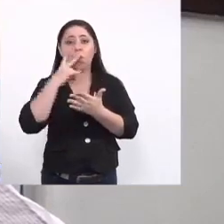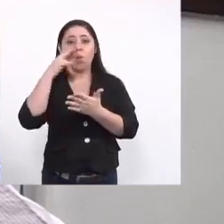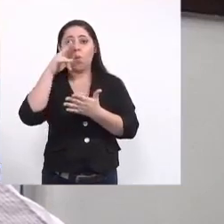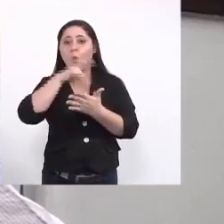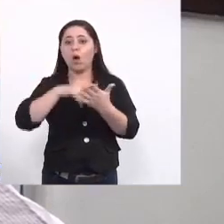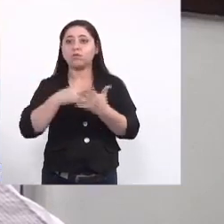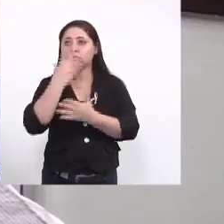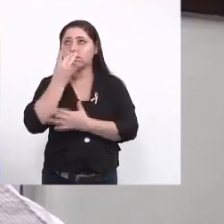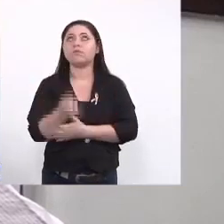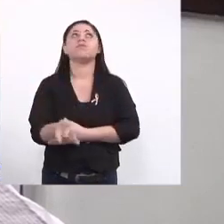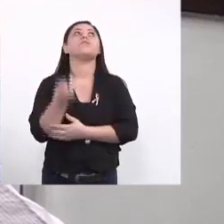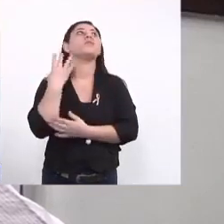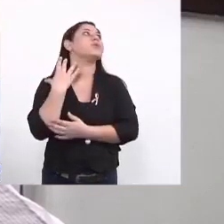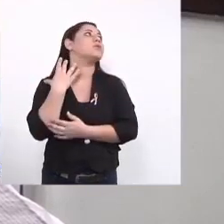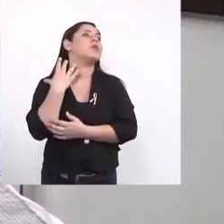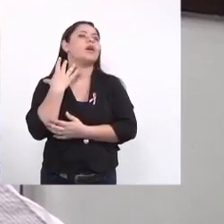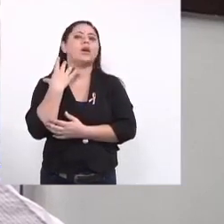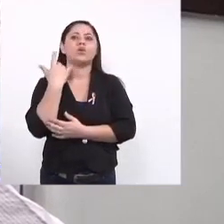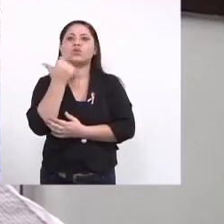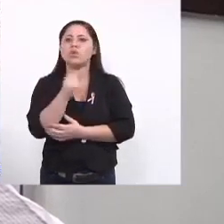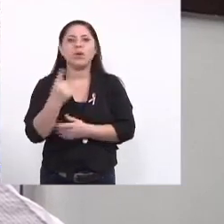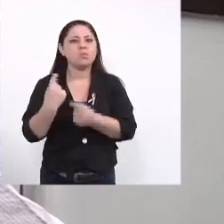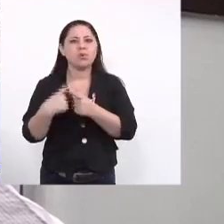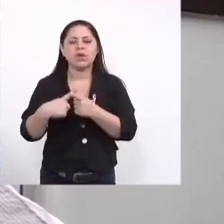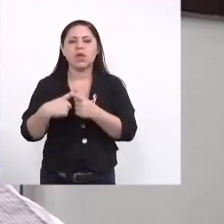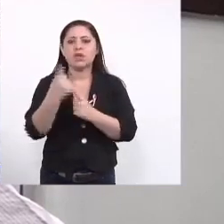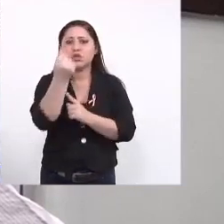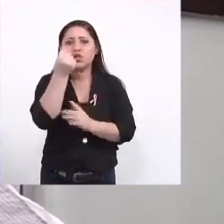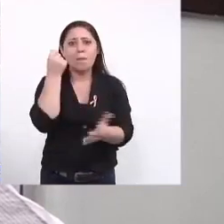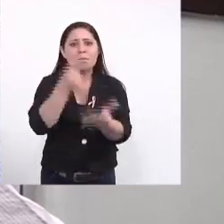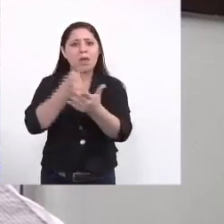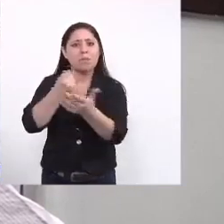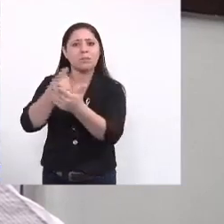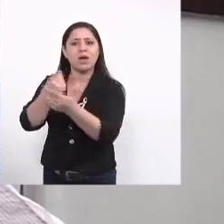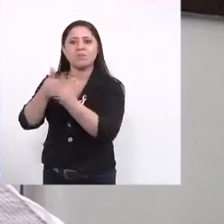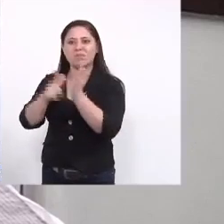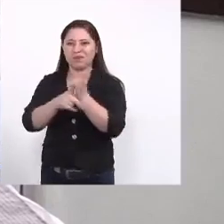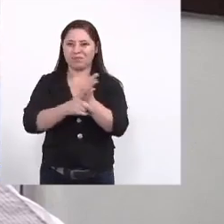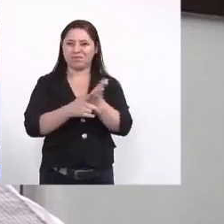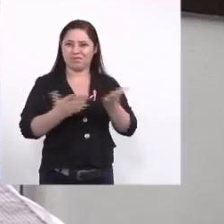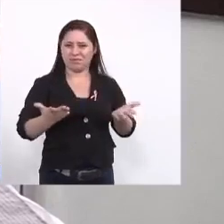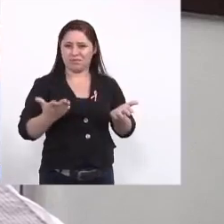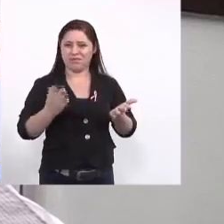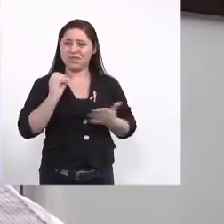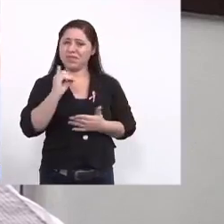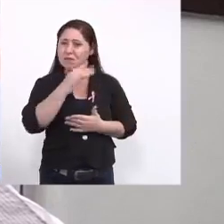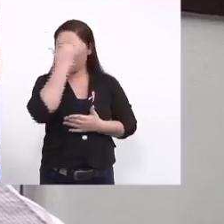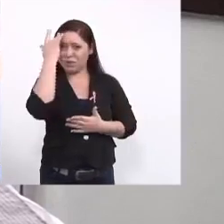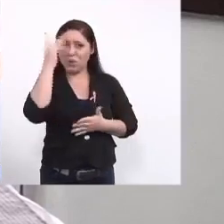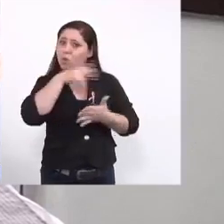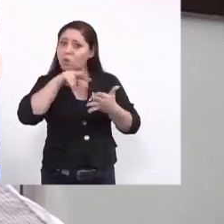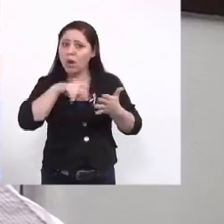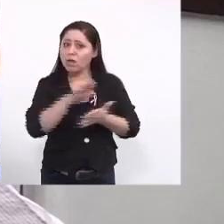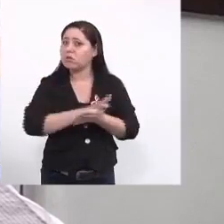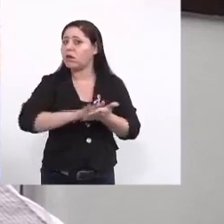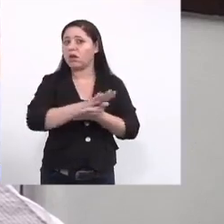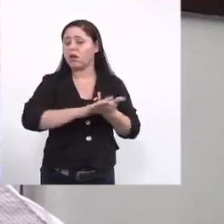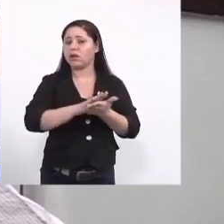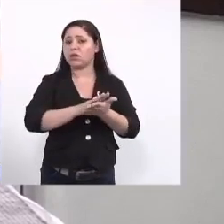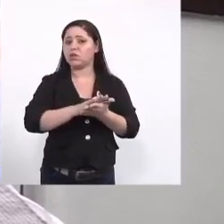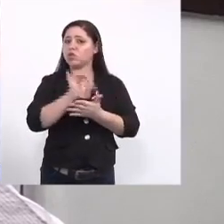leem então não adianta a gente ter um gasto hoje em dia com produção de papel sendo que as pessoas nem chegam a ler